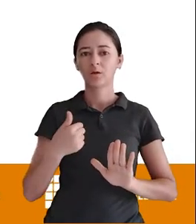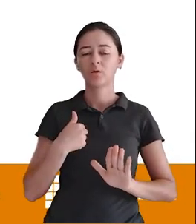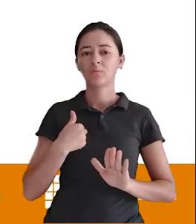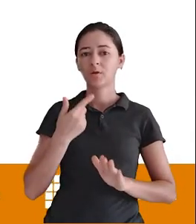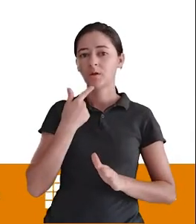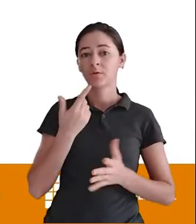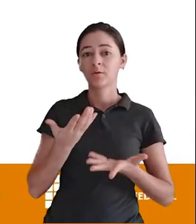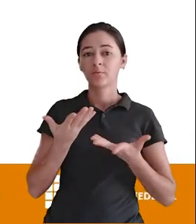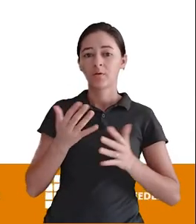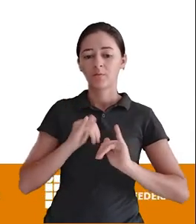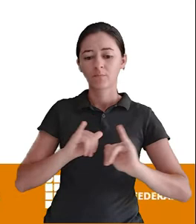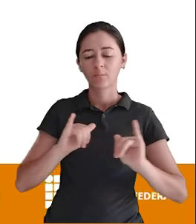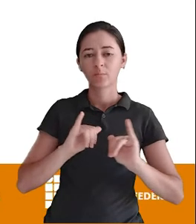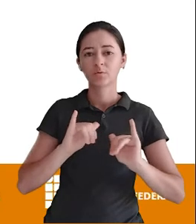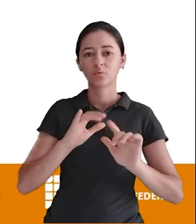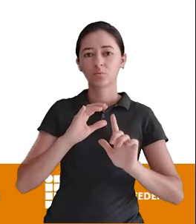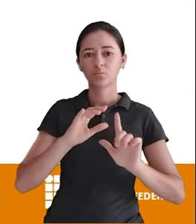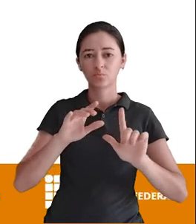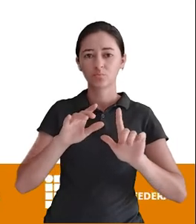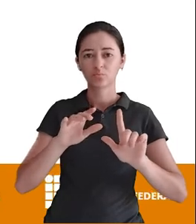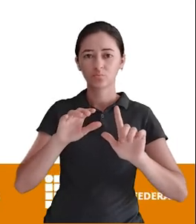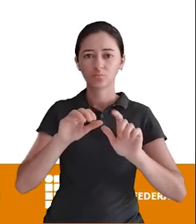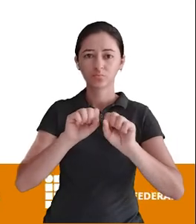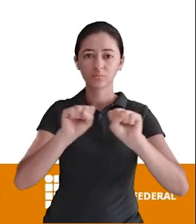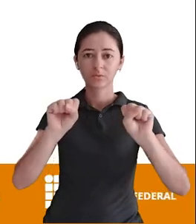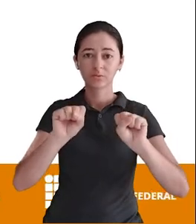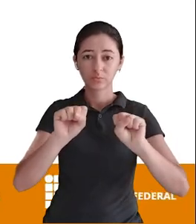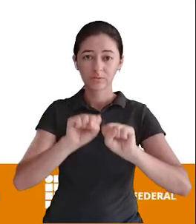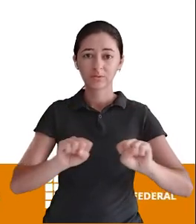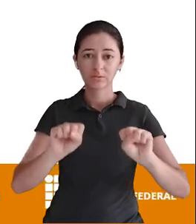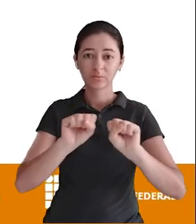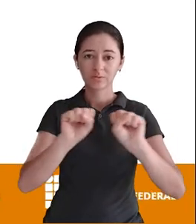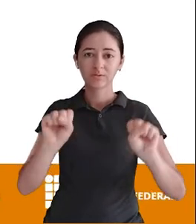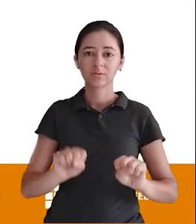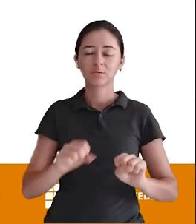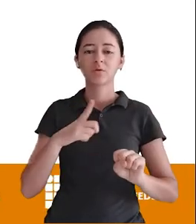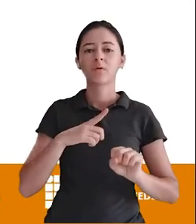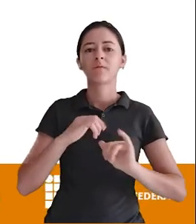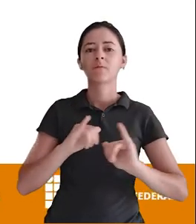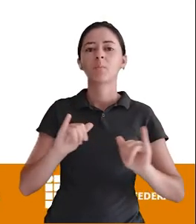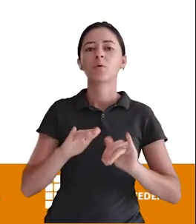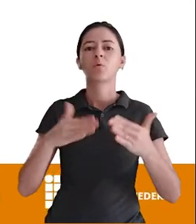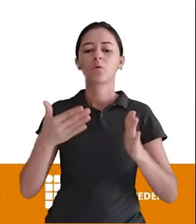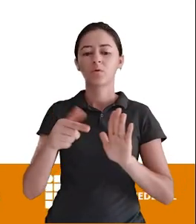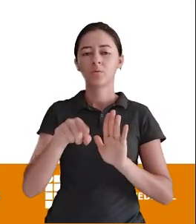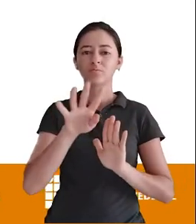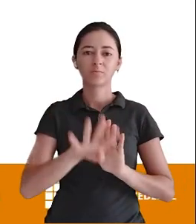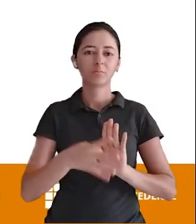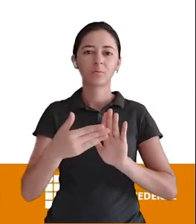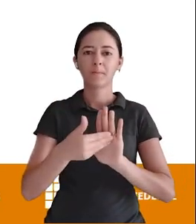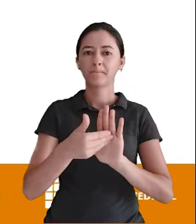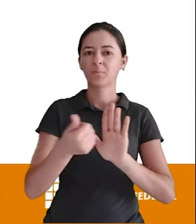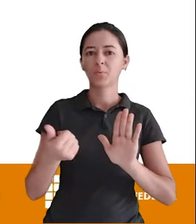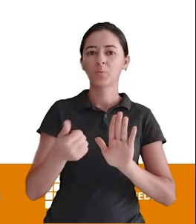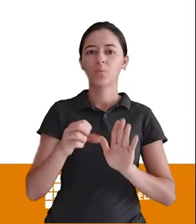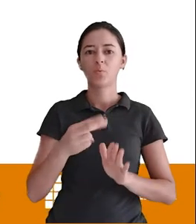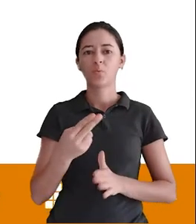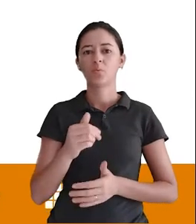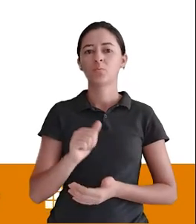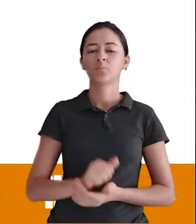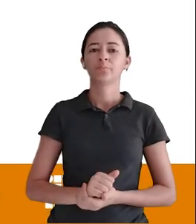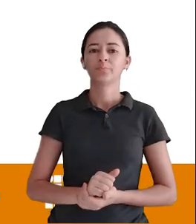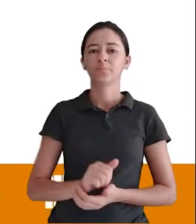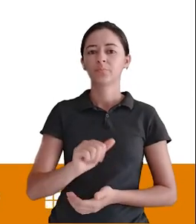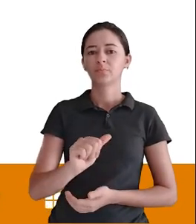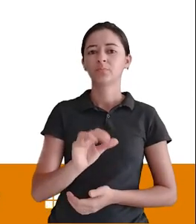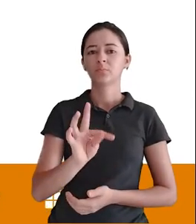Filhão Manda ele Passar Apaga Não quero nem saber O que ele é Não quero nem saber Quais registros Estão dentro dele Que tipo de dado ele é Eu quero que